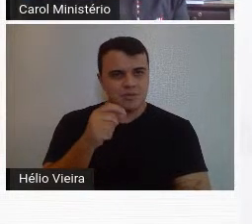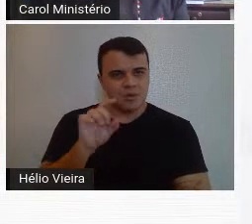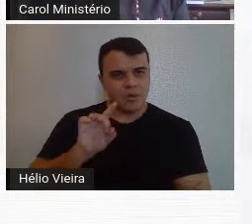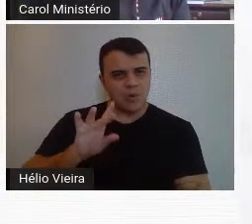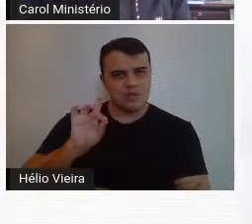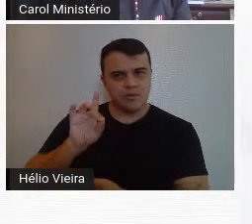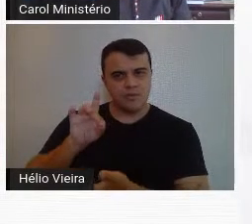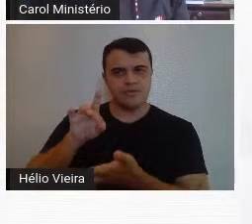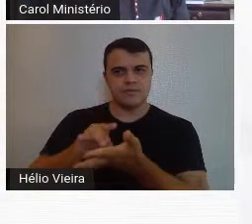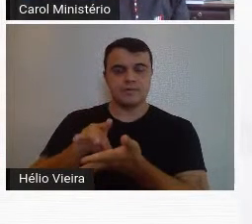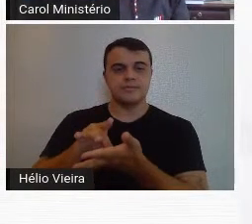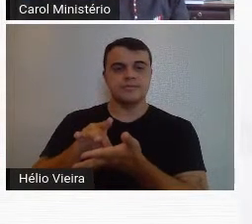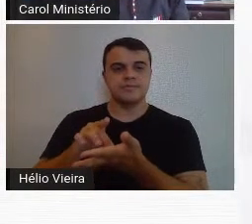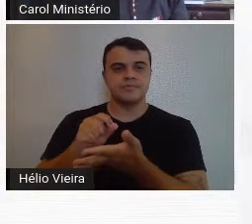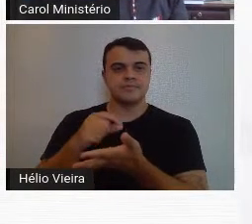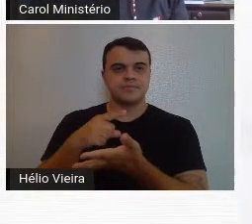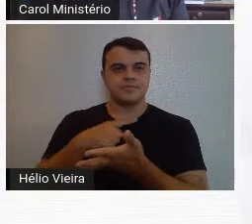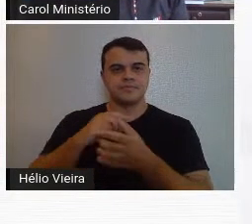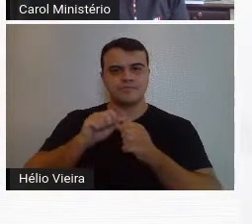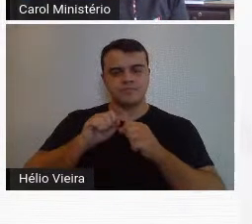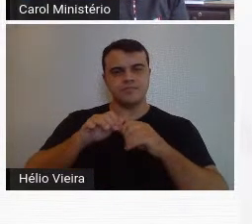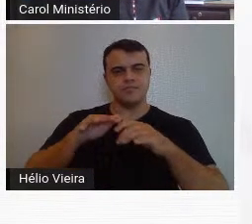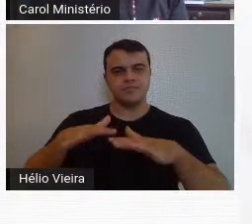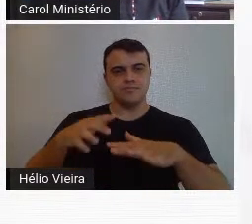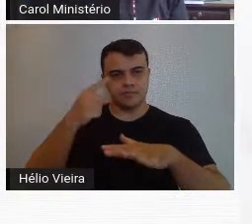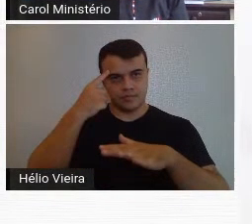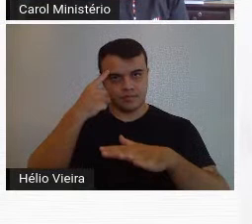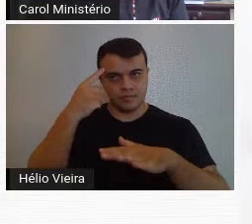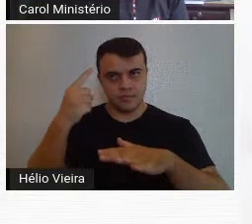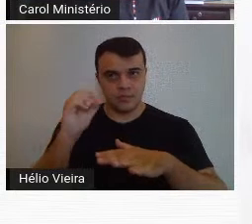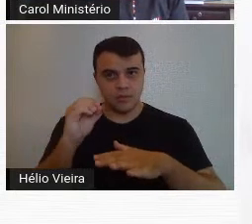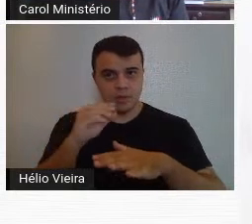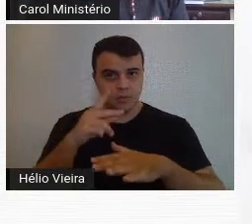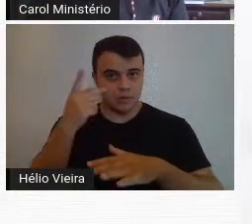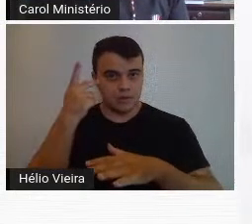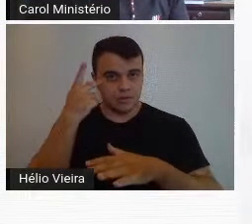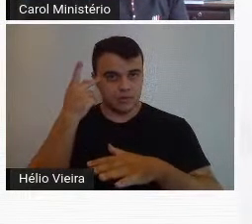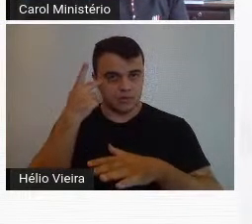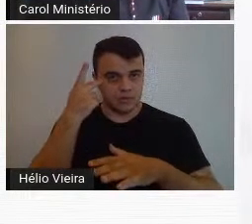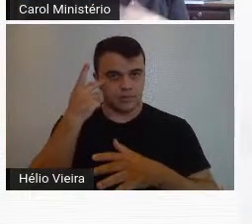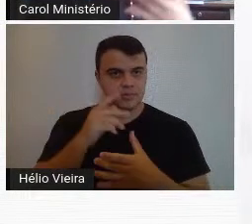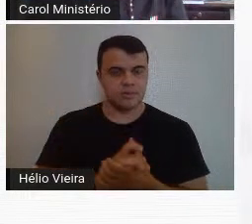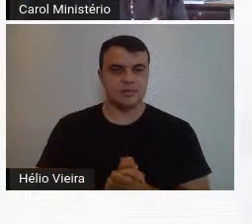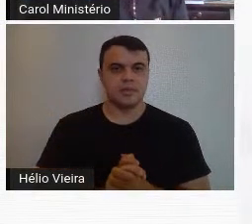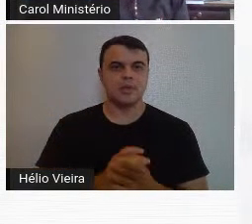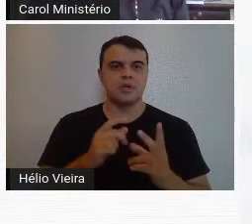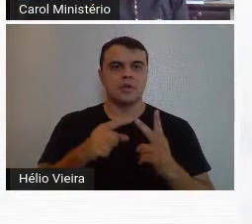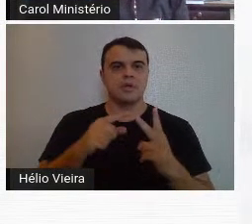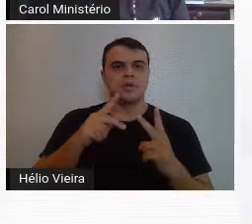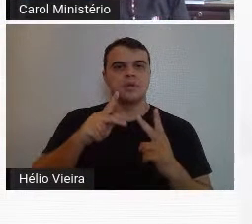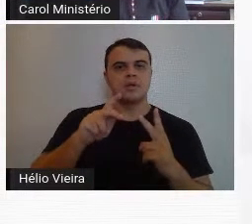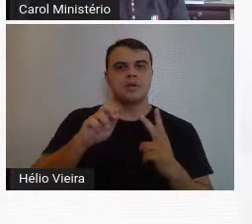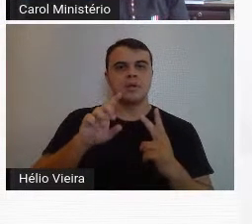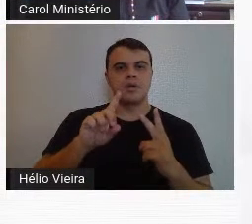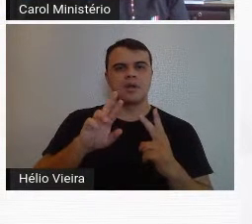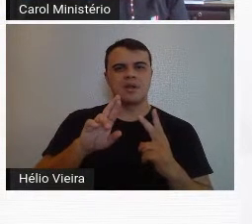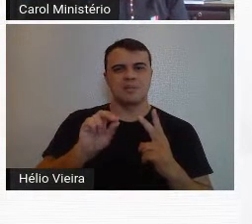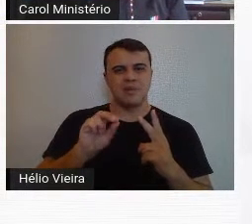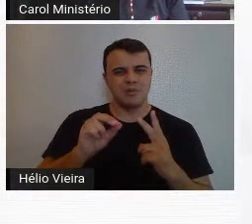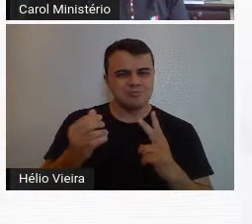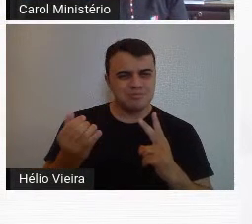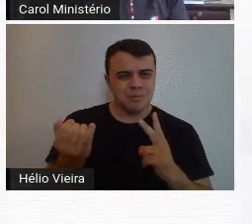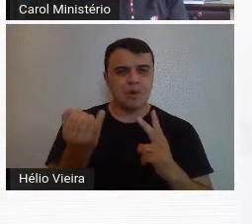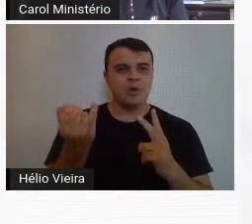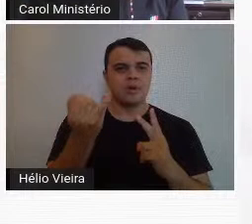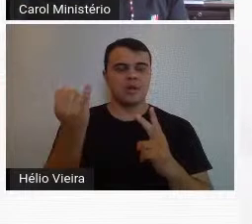que oficial de difusão das ideias dos modernistas paulistas. O Pedro Nava, importantíssimo também,